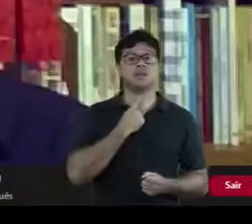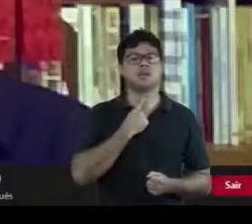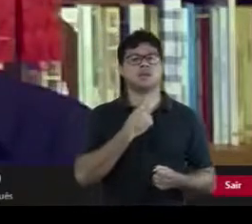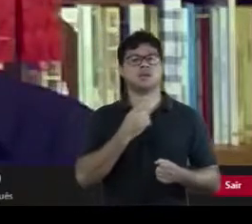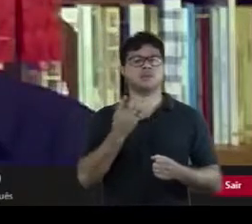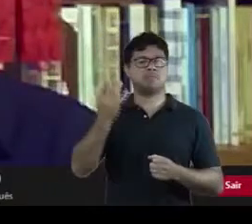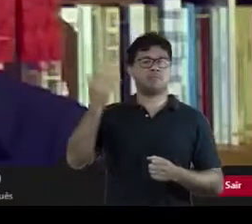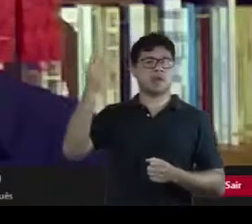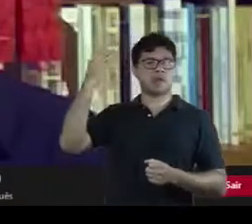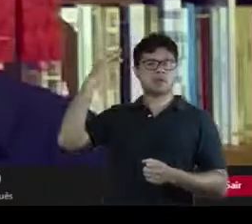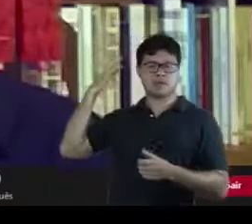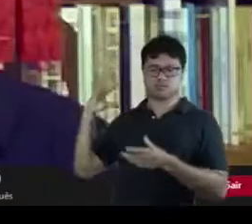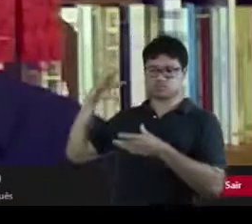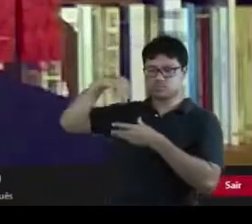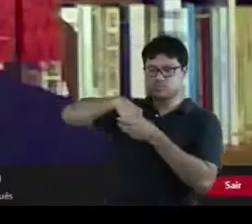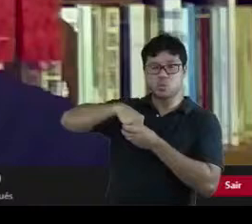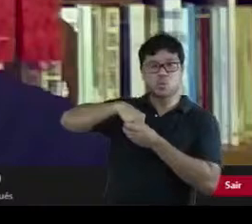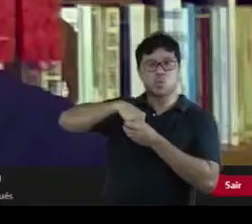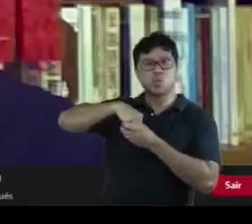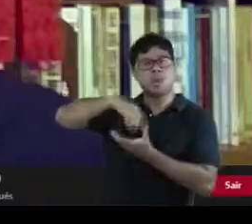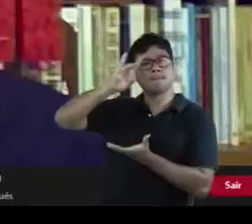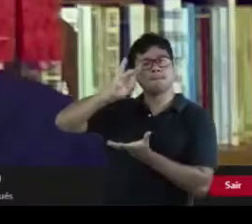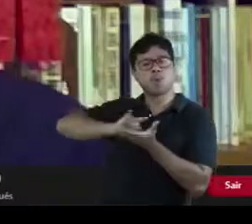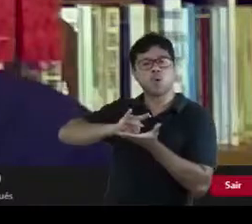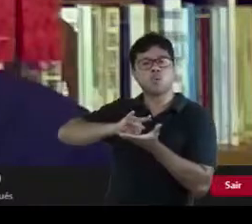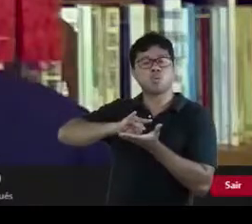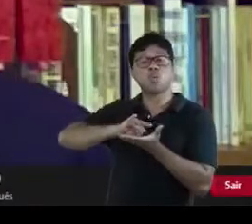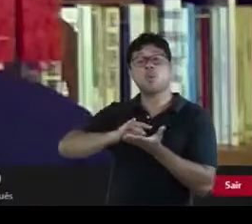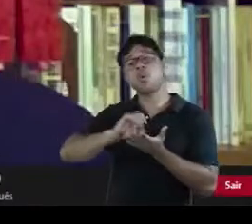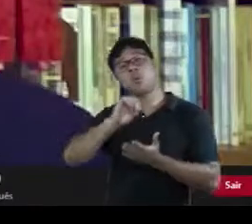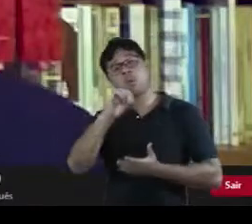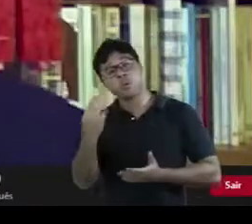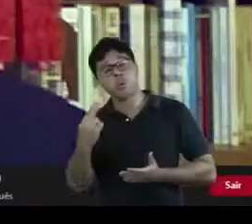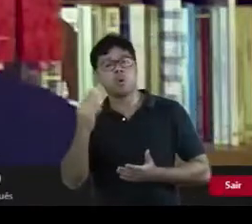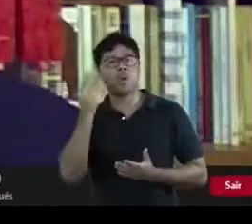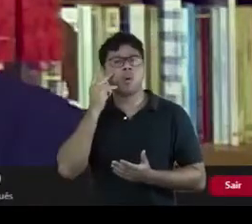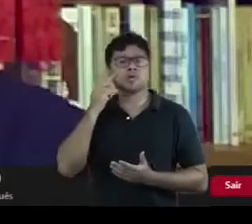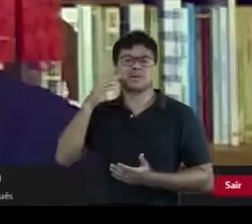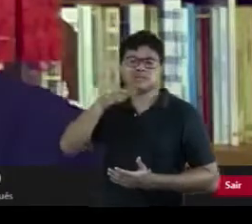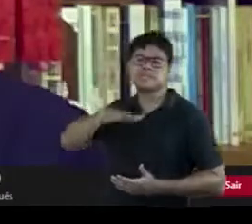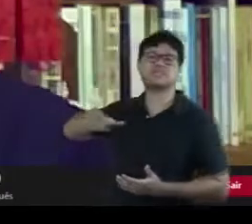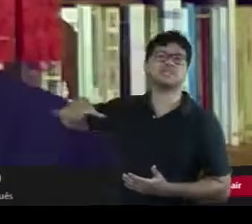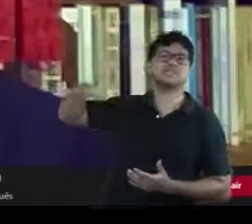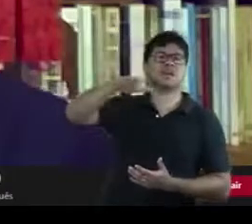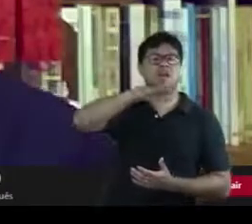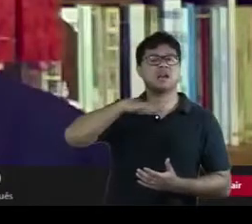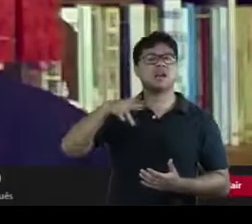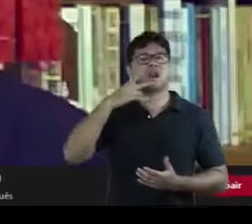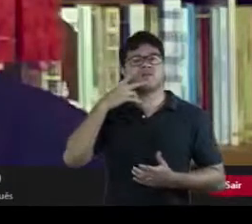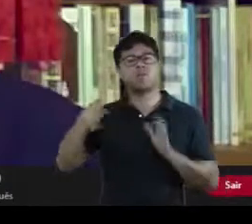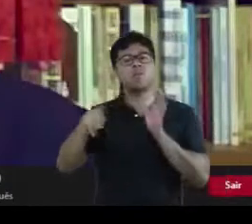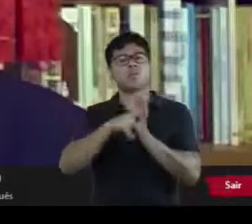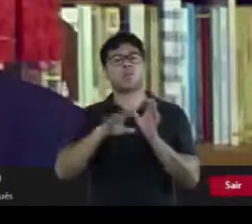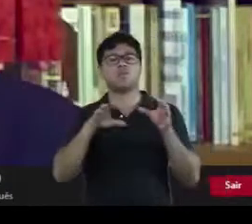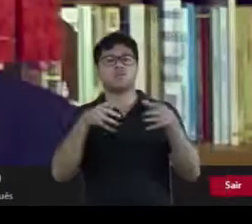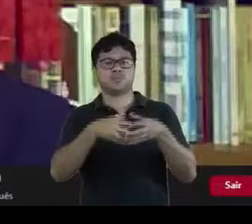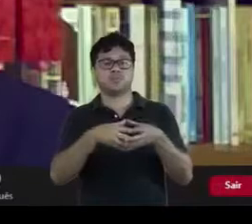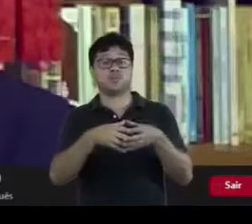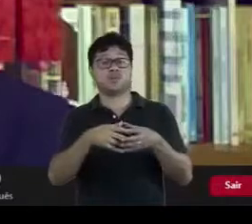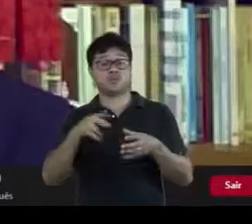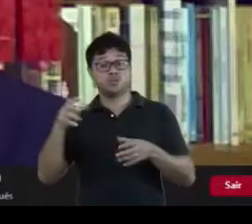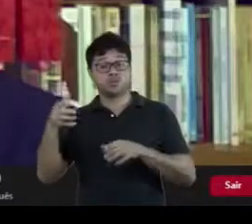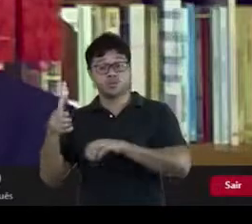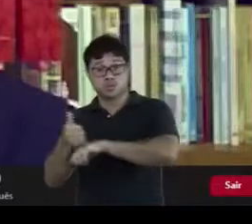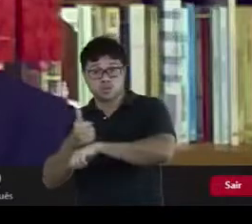abarcar o passado na sua integralidade ou ainda relativizar a famosa fórmula rankeana que atribuía ao